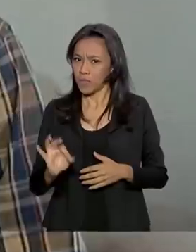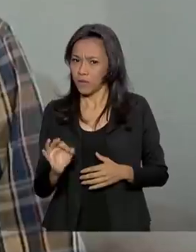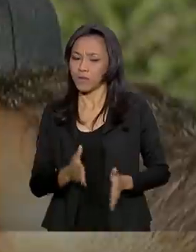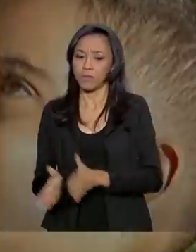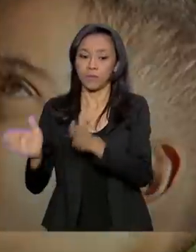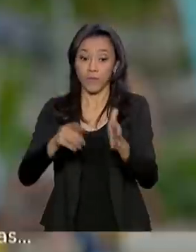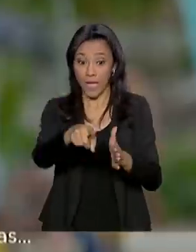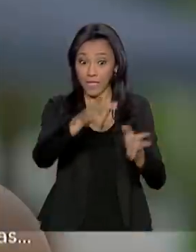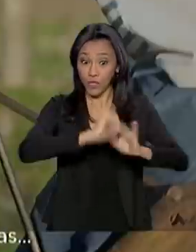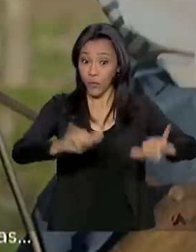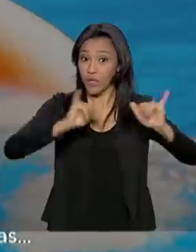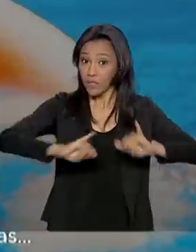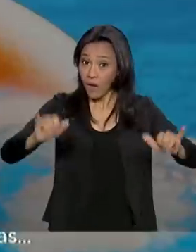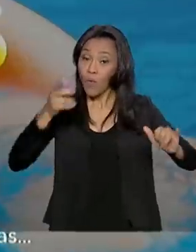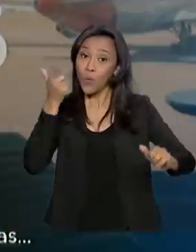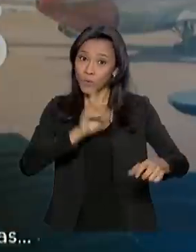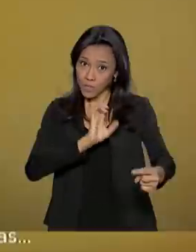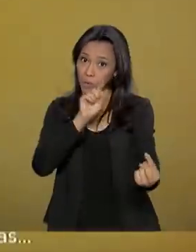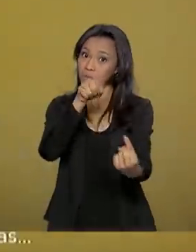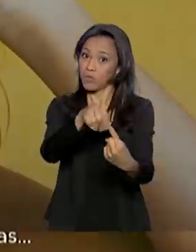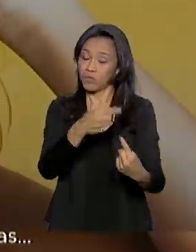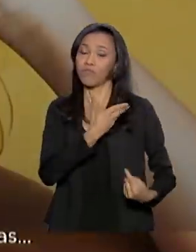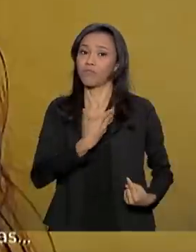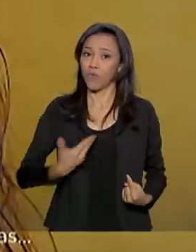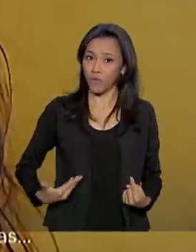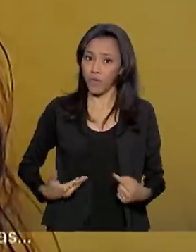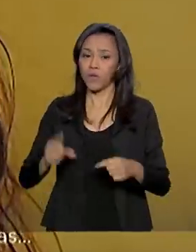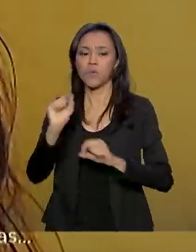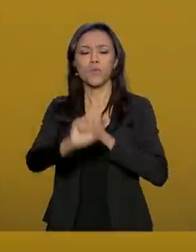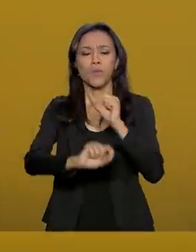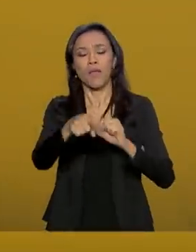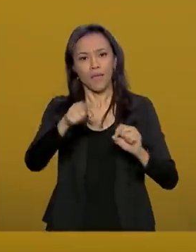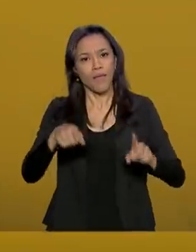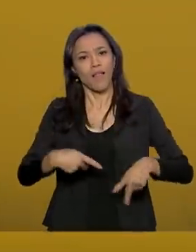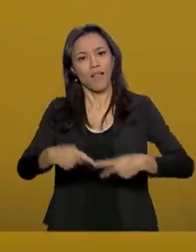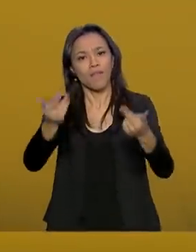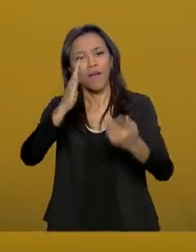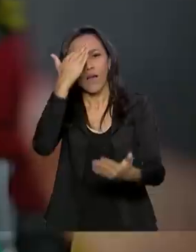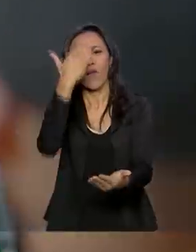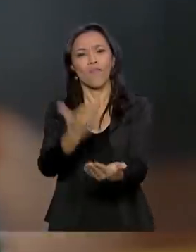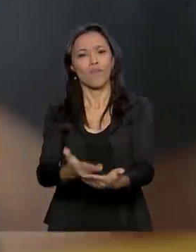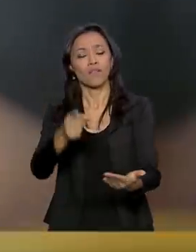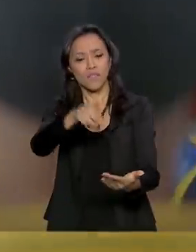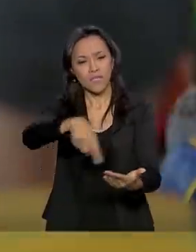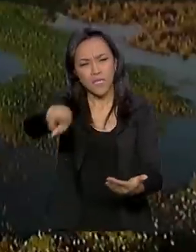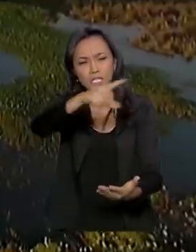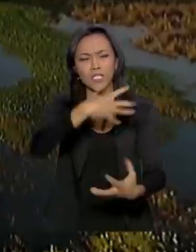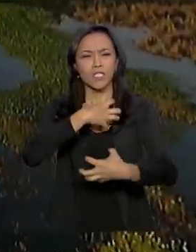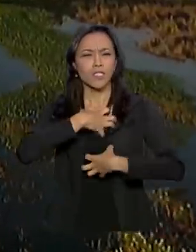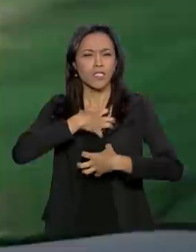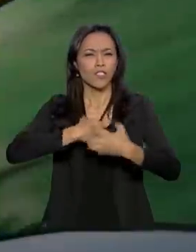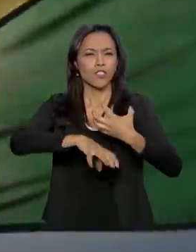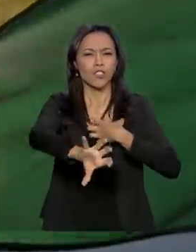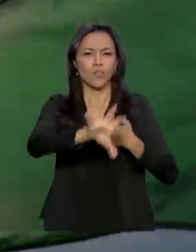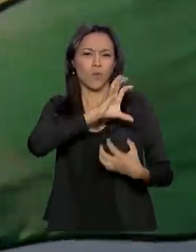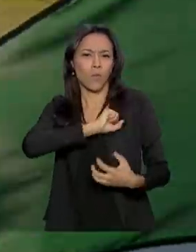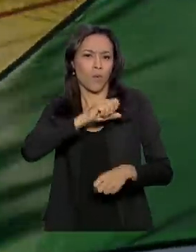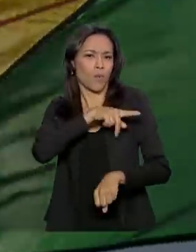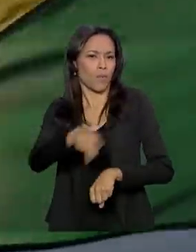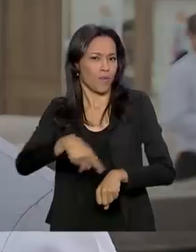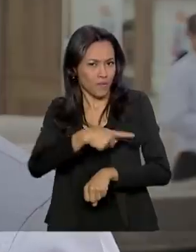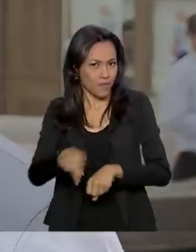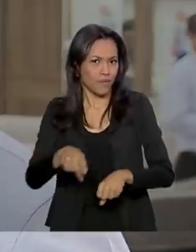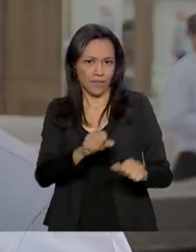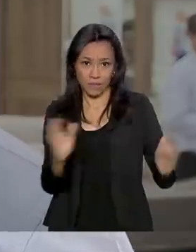campanha conseguiu cumprir a meta do governo, que era elevar a confiança e reacender o sentimento de patriotismo no